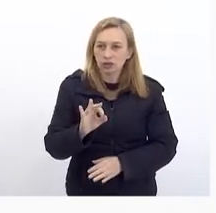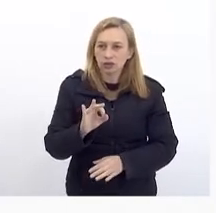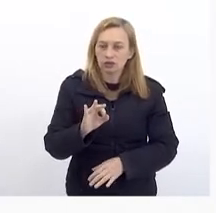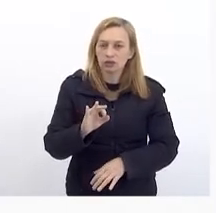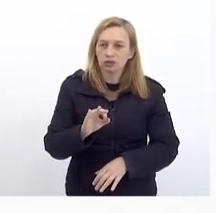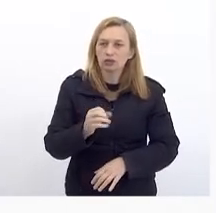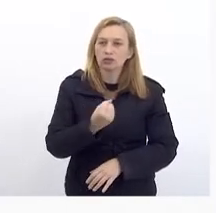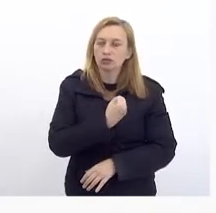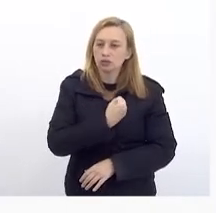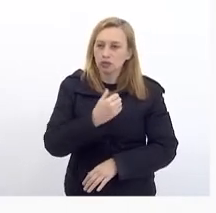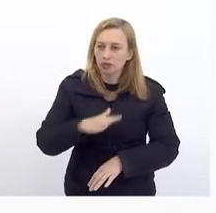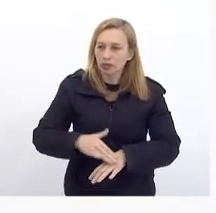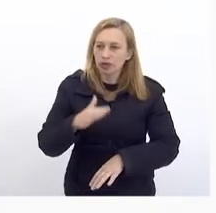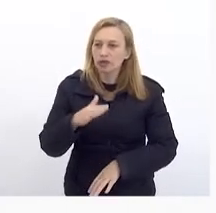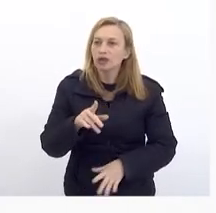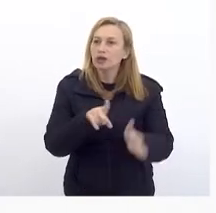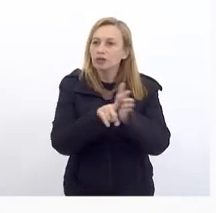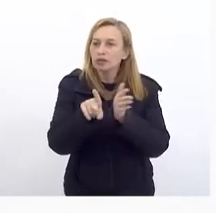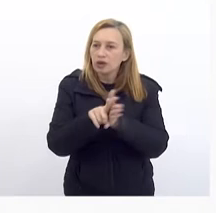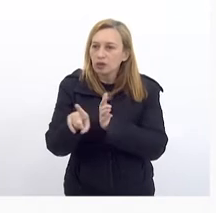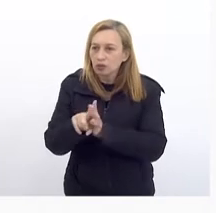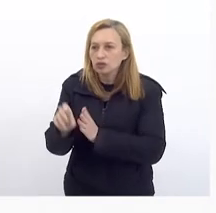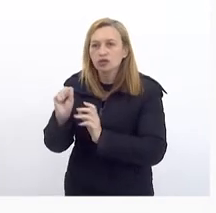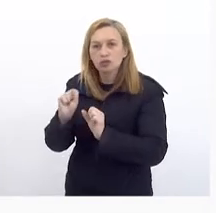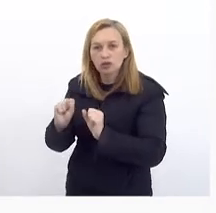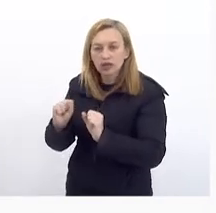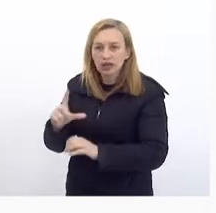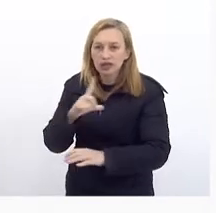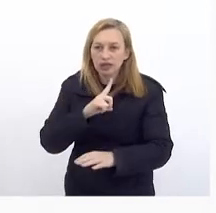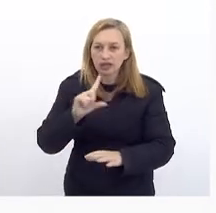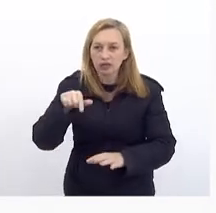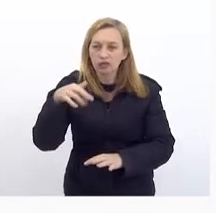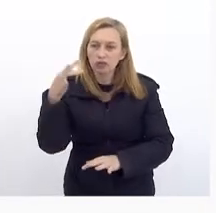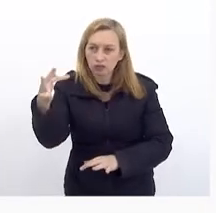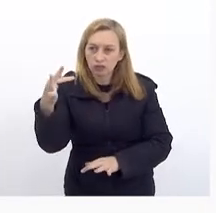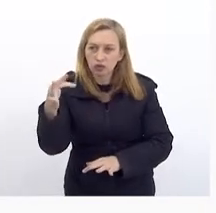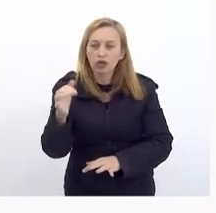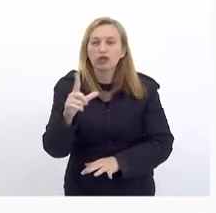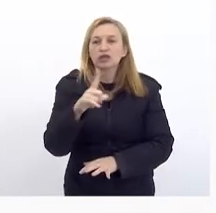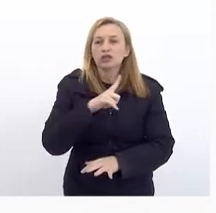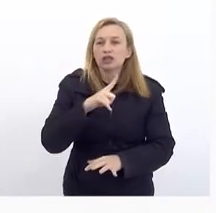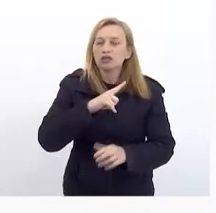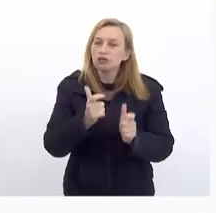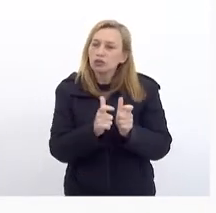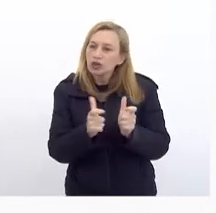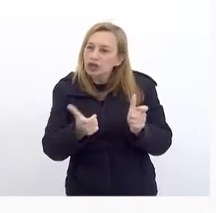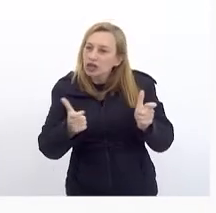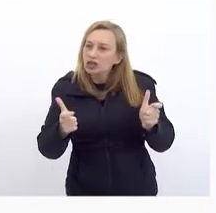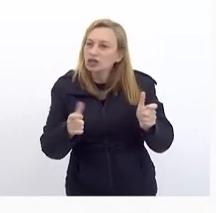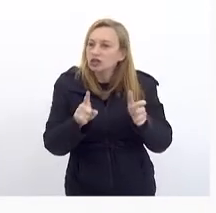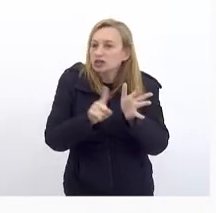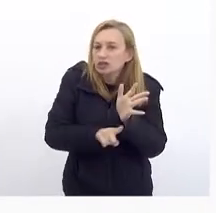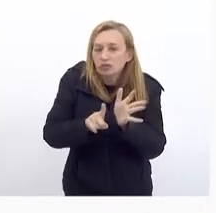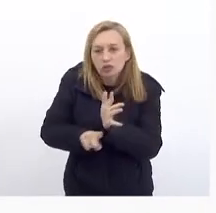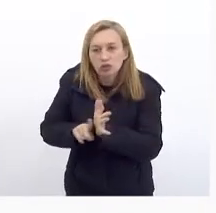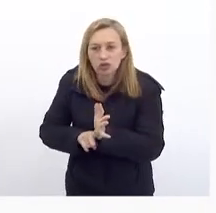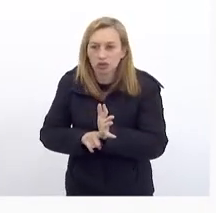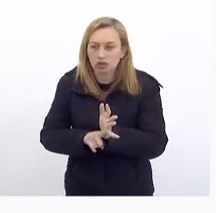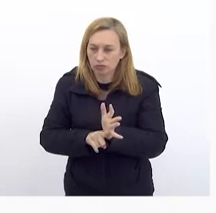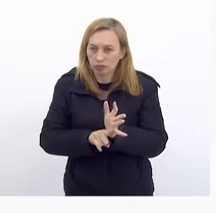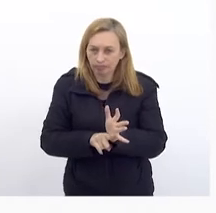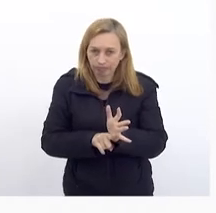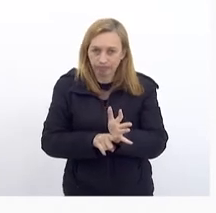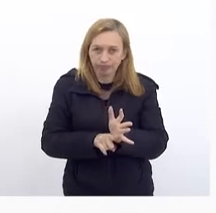Antecipando Perguntas Que podem vir A ter O que houve Uma grande Redução Que